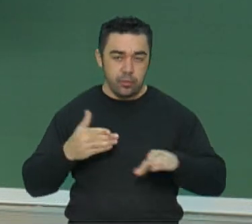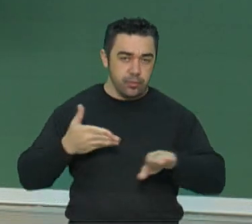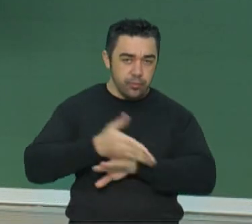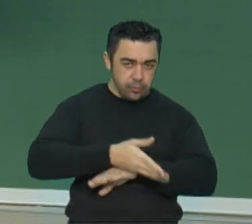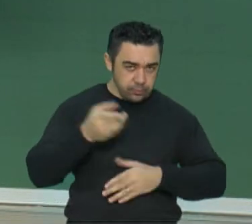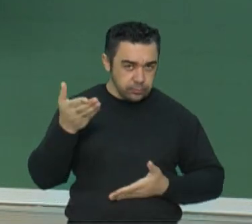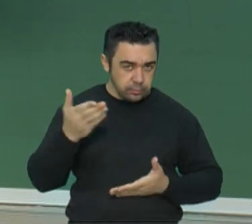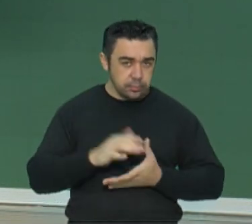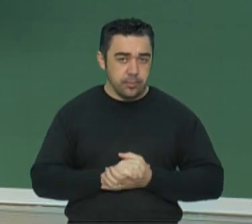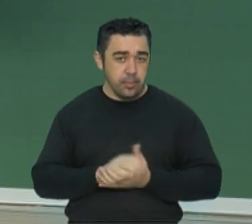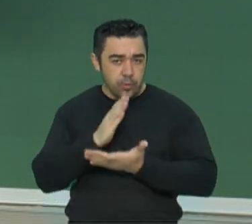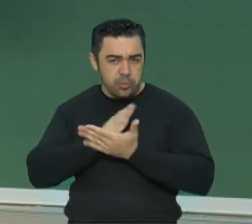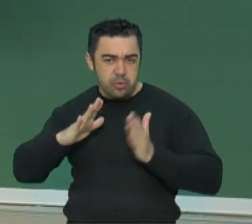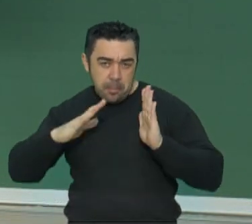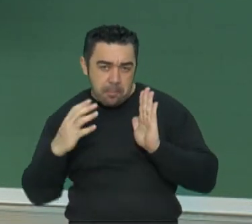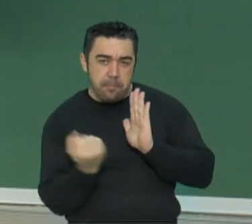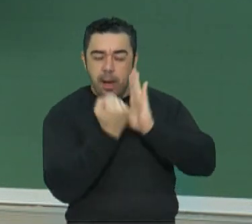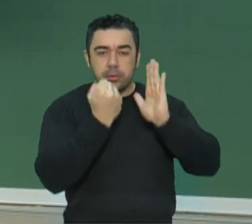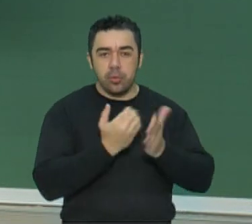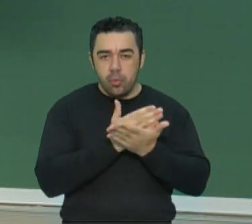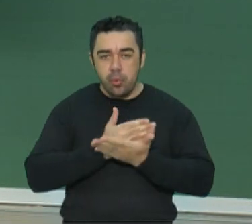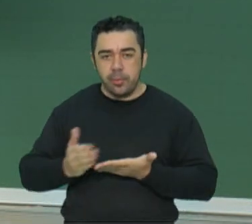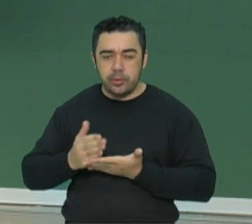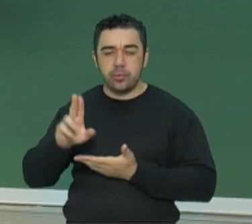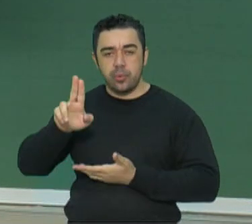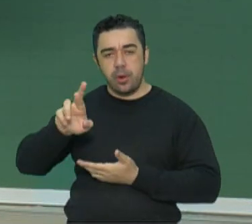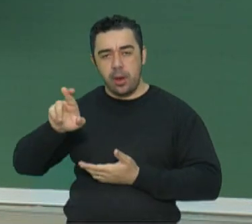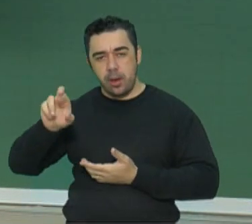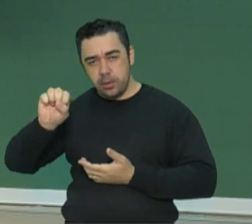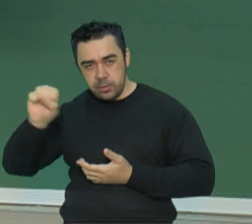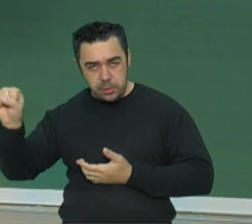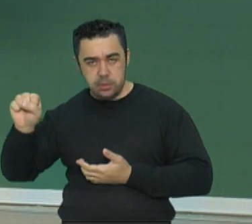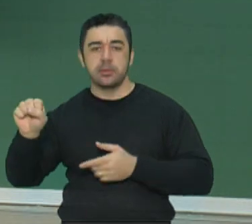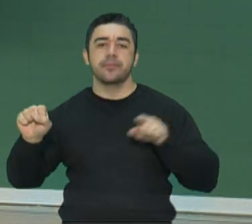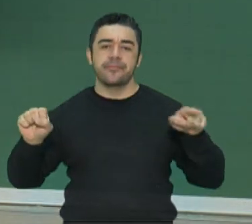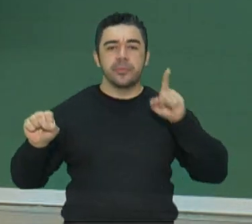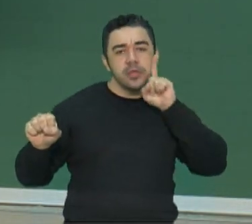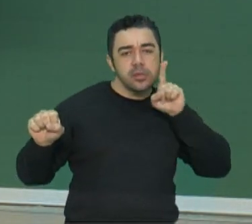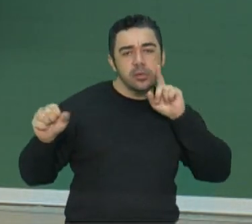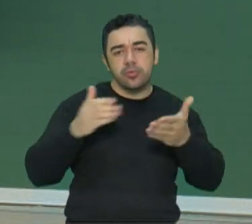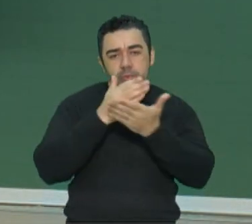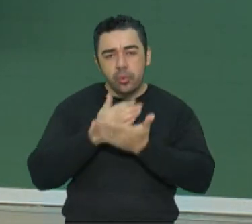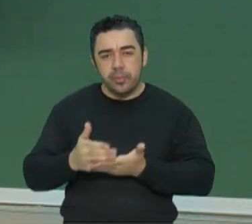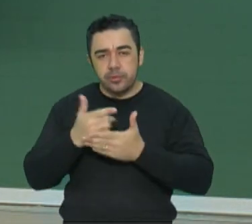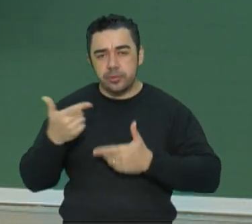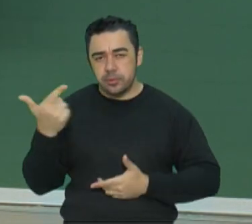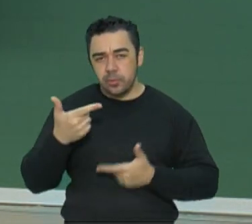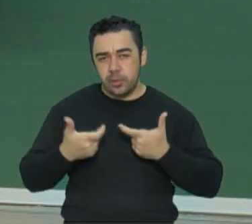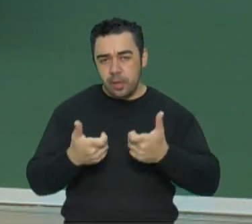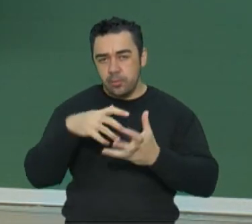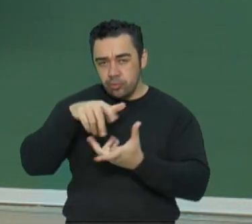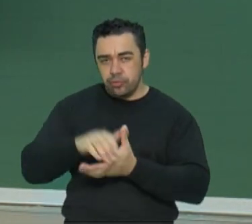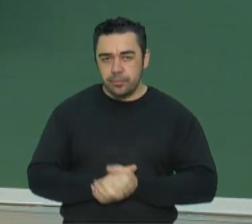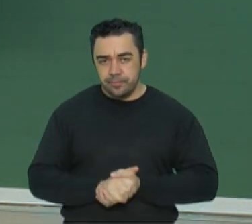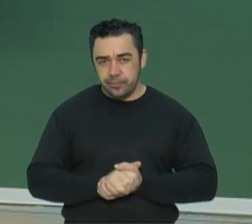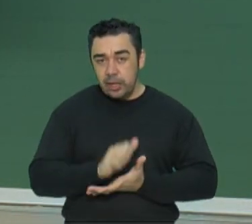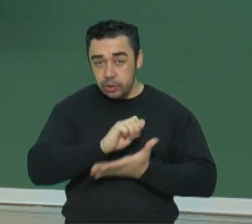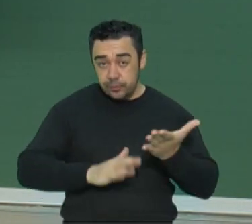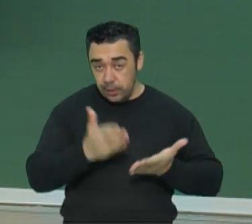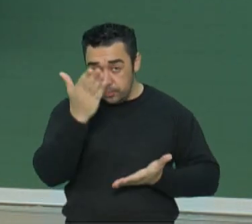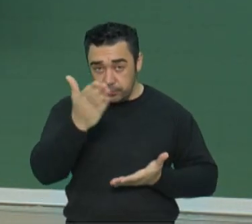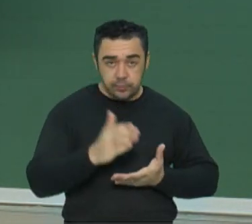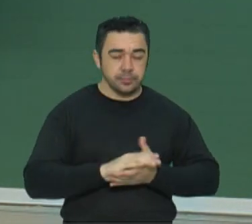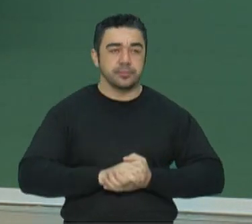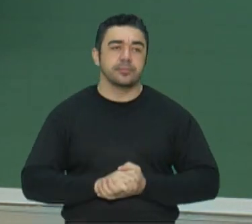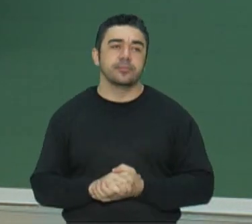Havaí. Então, que marca a entrada de União Soviética e Estados Unidos na Segunda Guerra Mundial. Tarefa pra você, ufa,